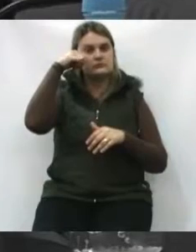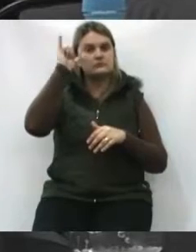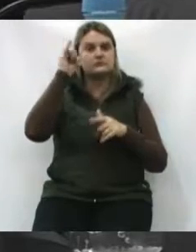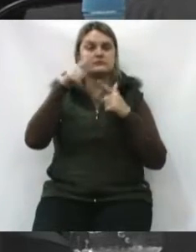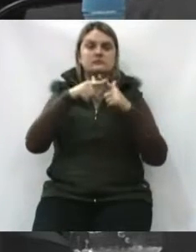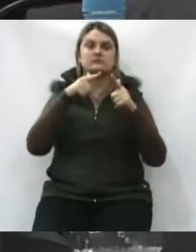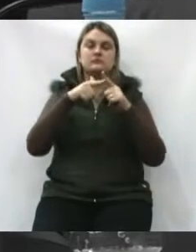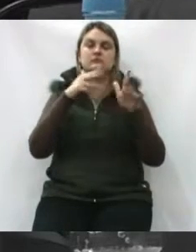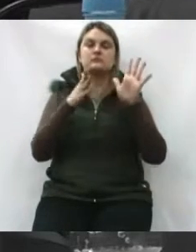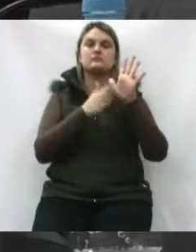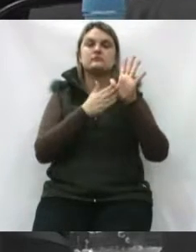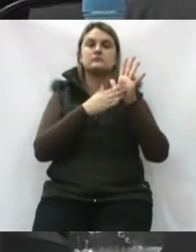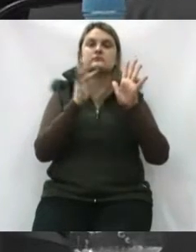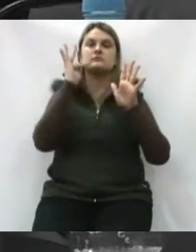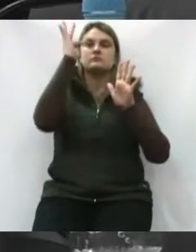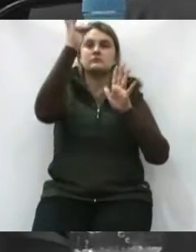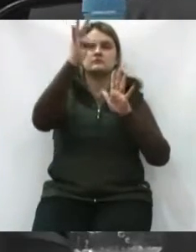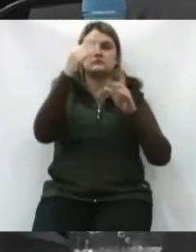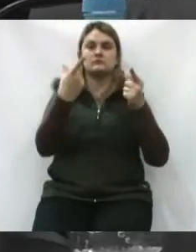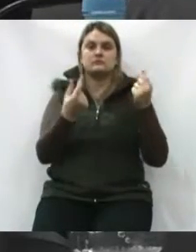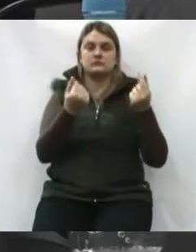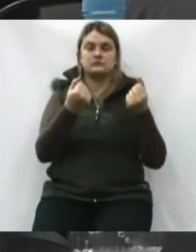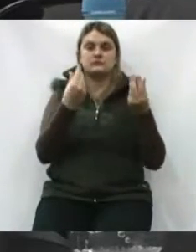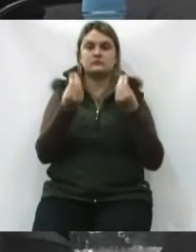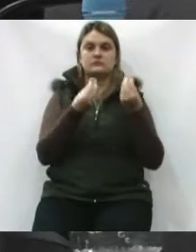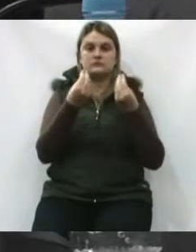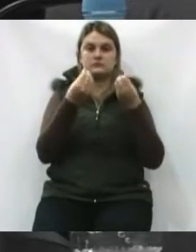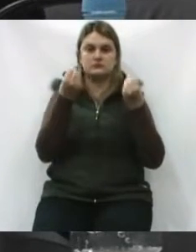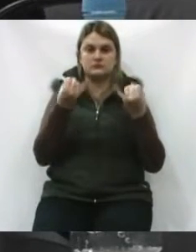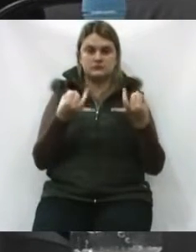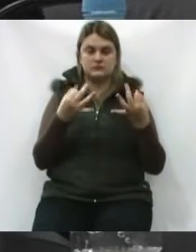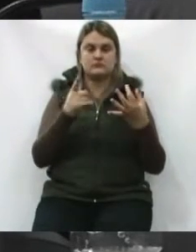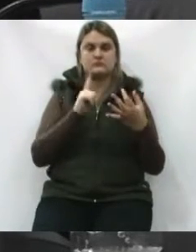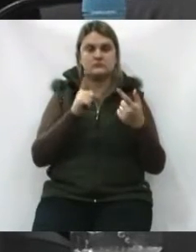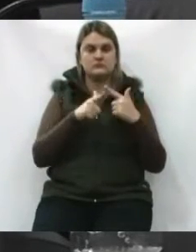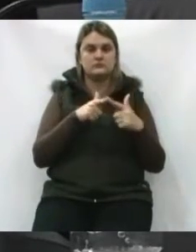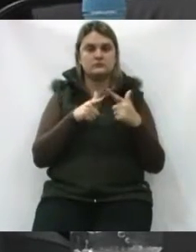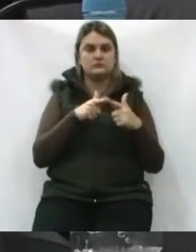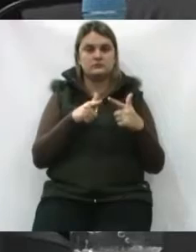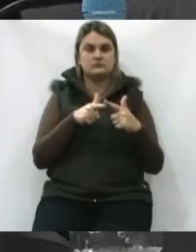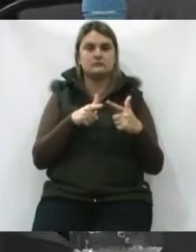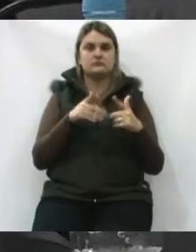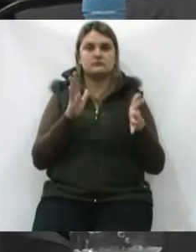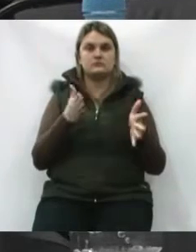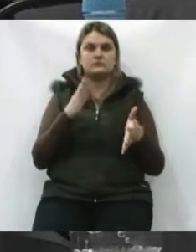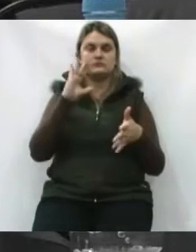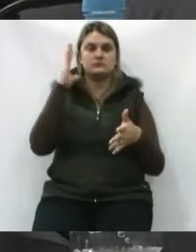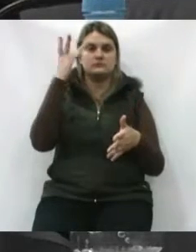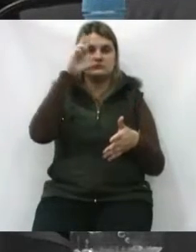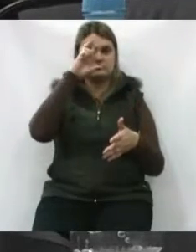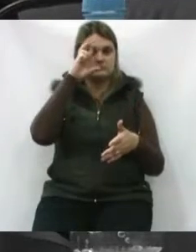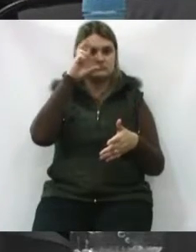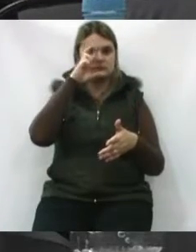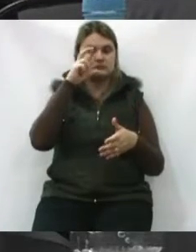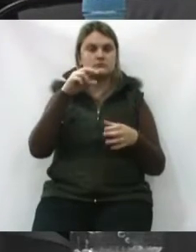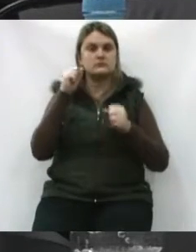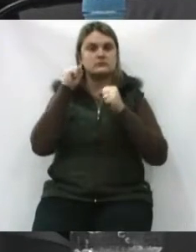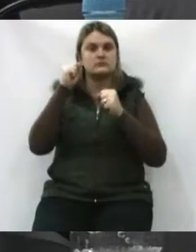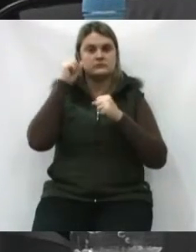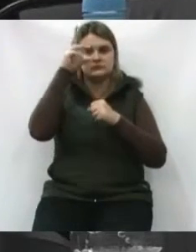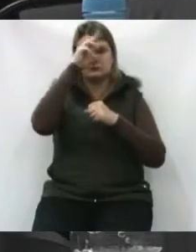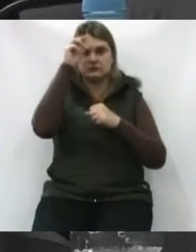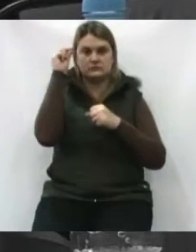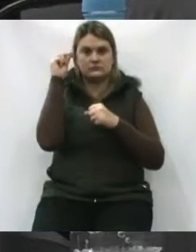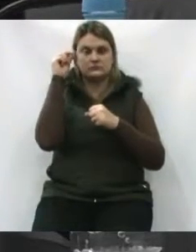problema de prestação de contas no final do ano. Teve algum problema fiscal do Poder